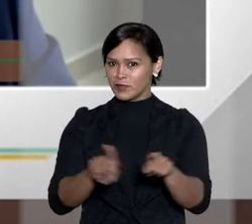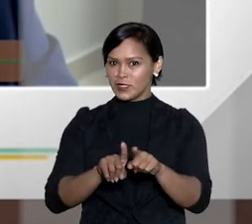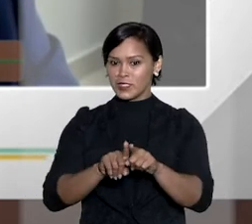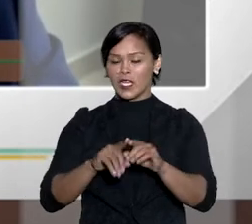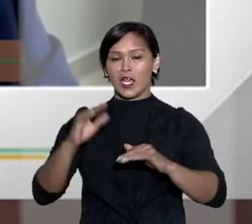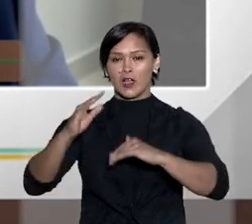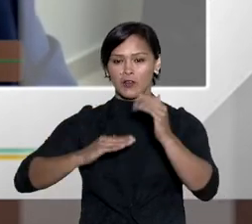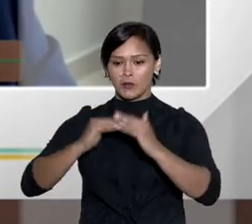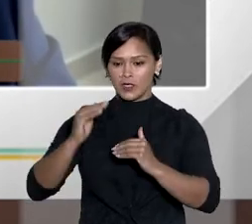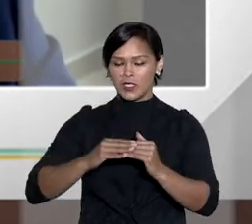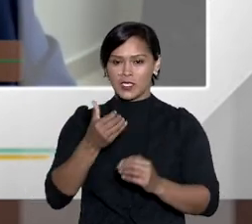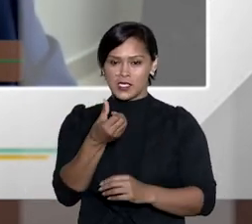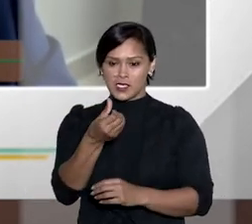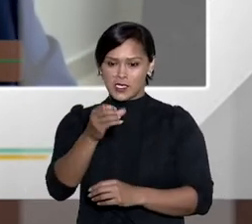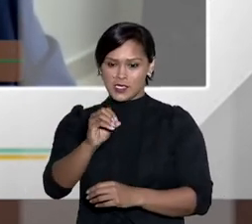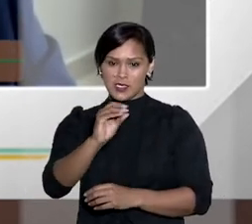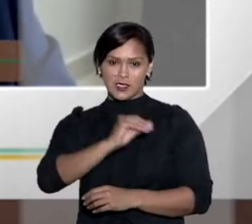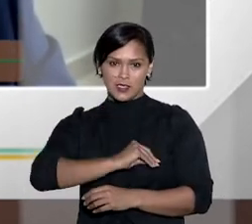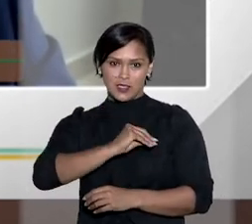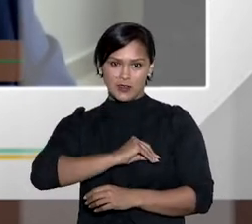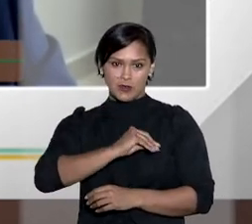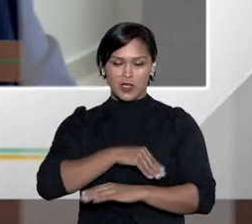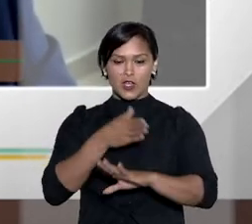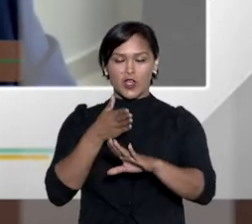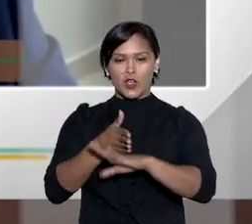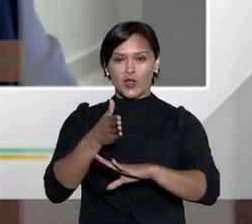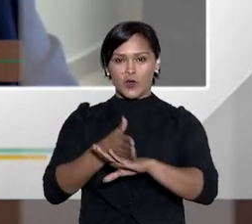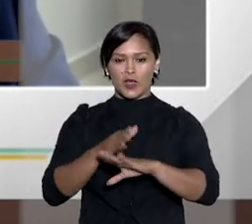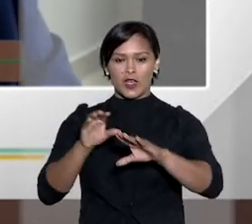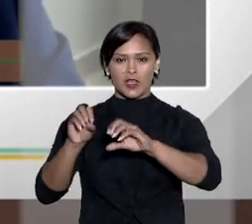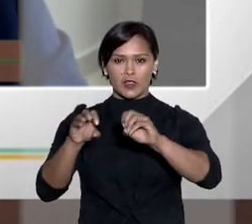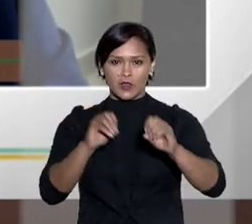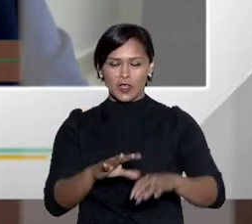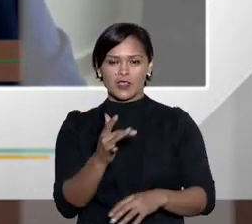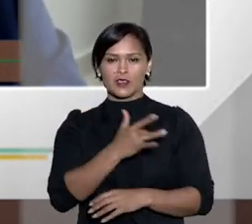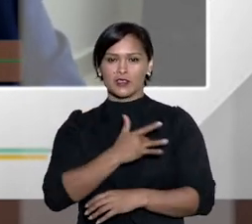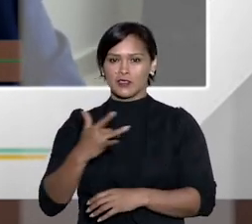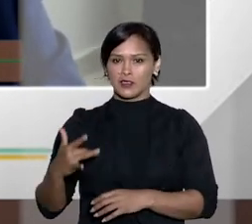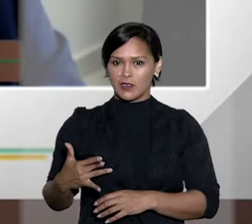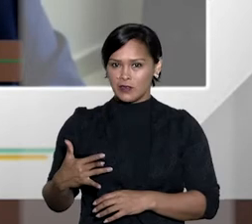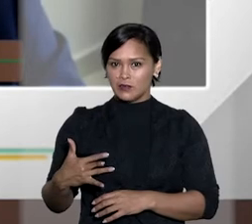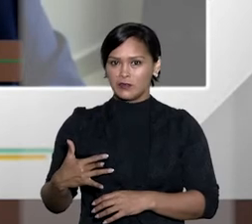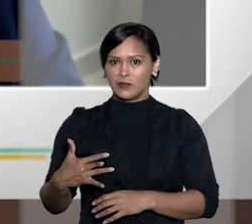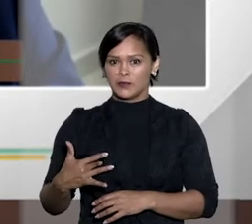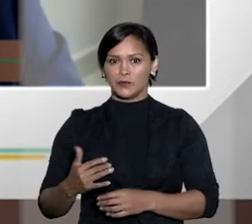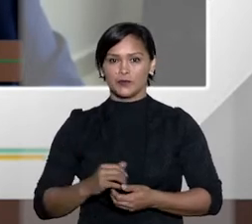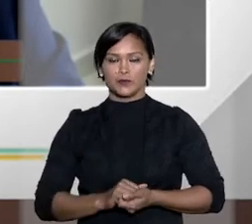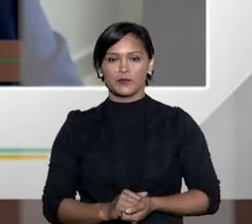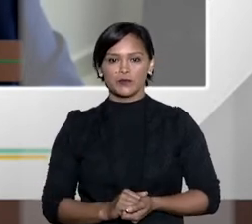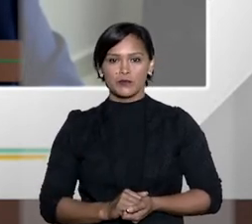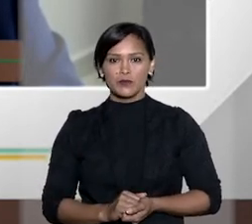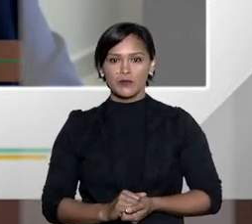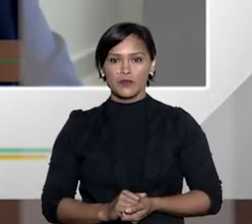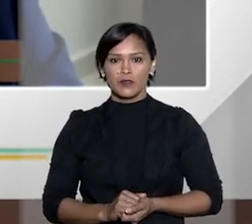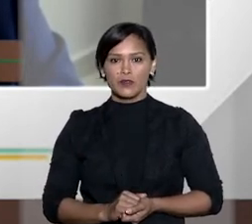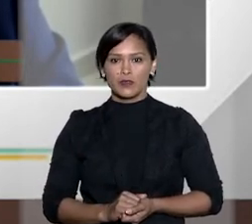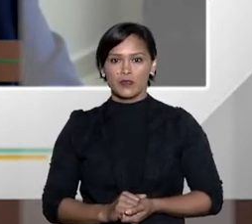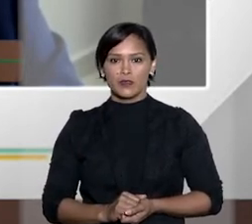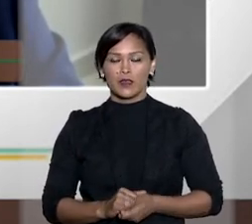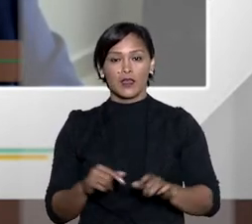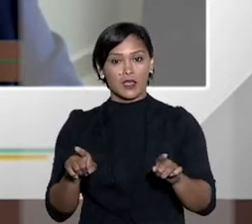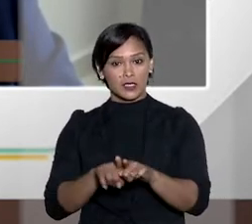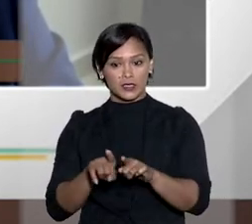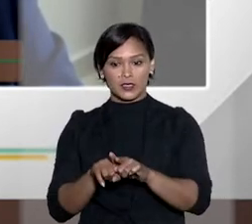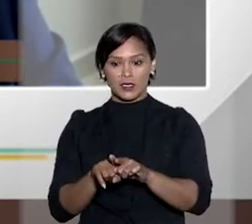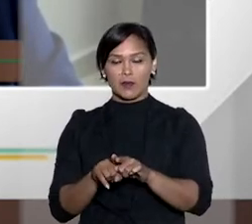mínimos, e o acesso à educação, saúde, e também na contra-administração pública,